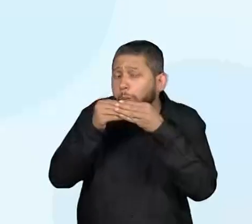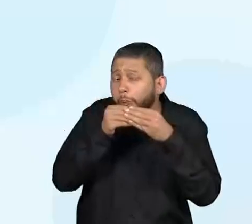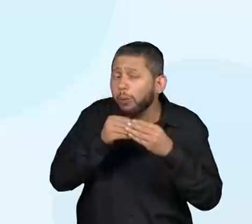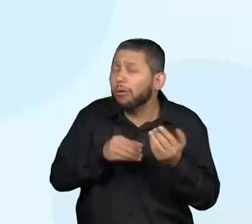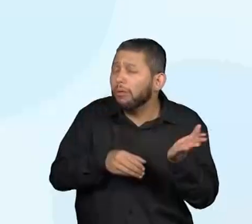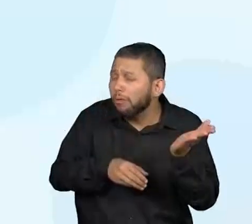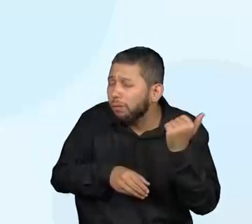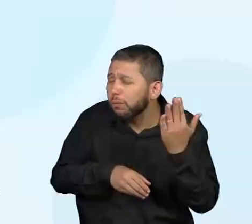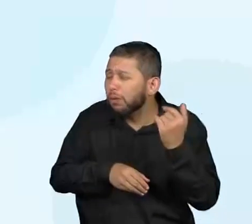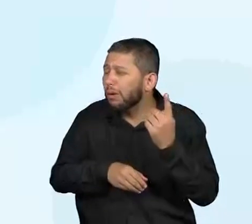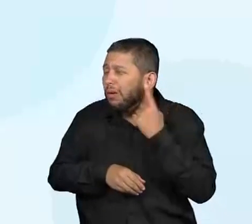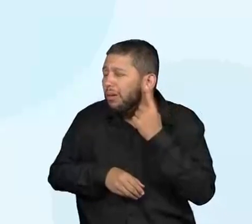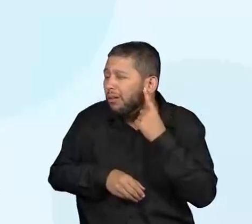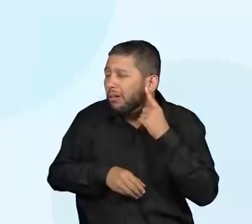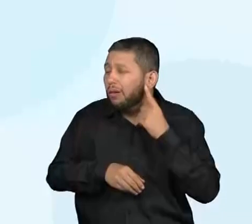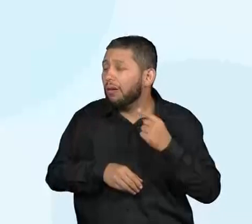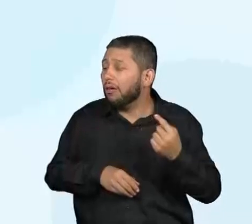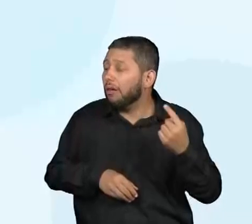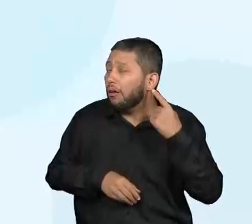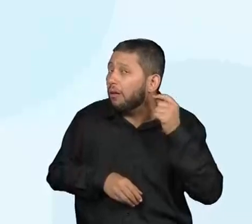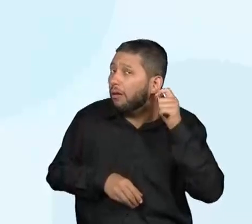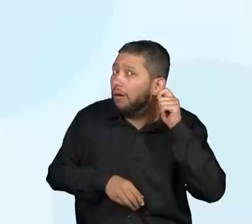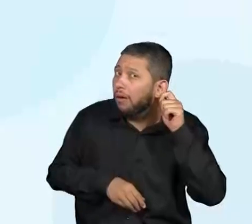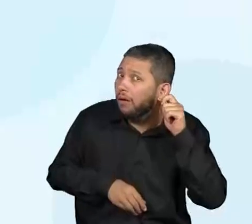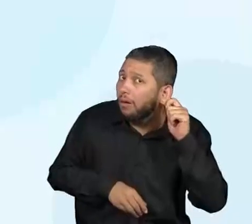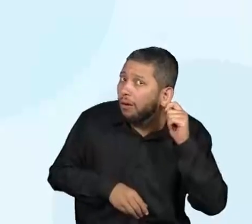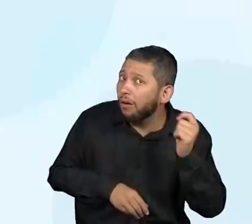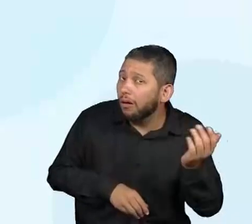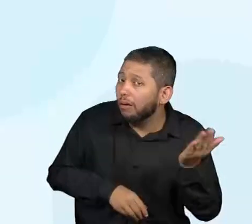Toque mais perto da abertura do buraco.